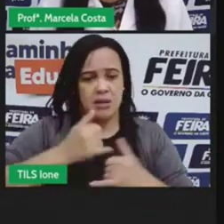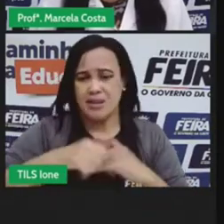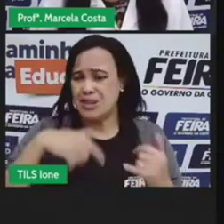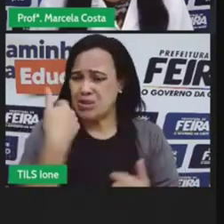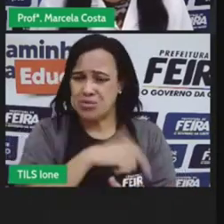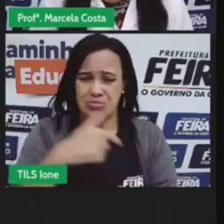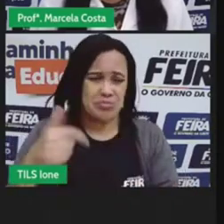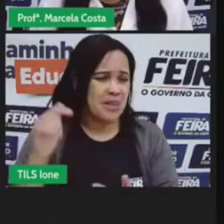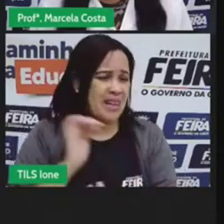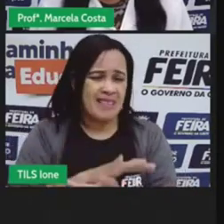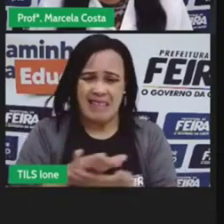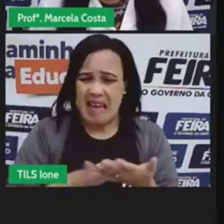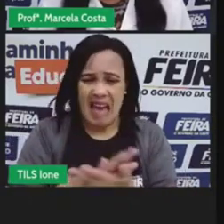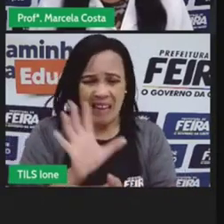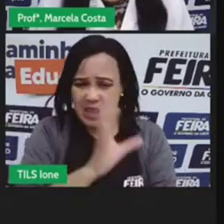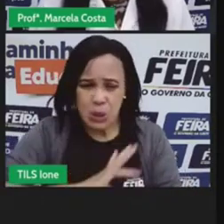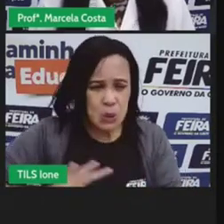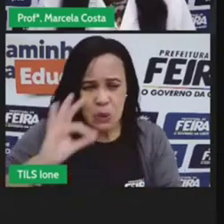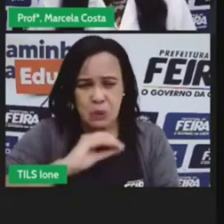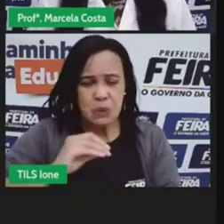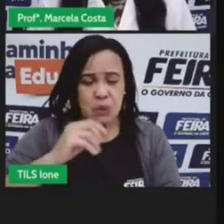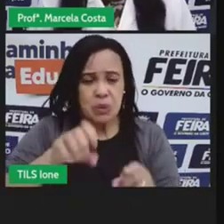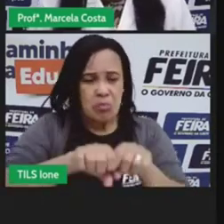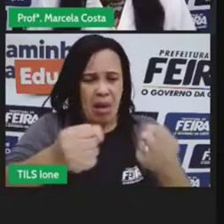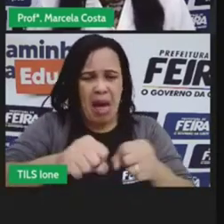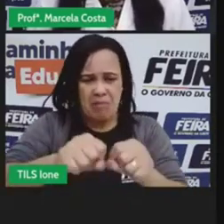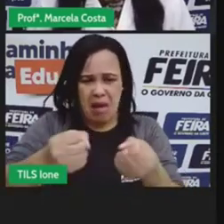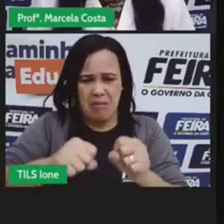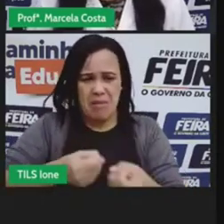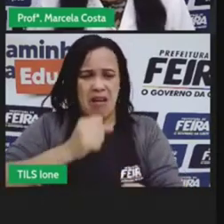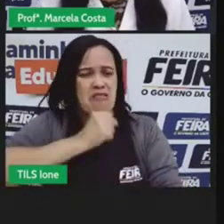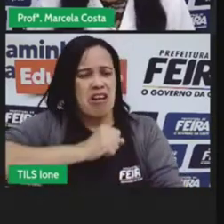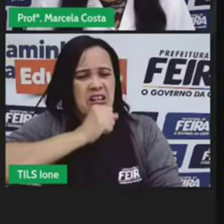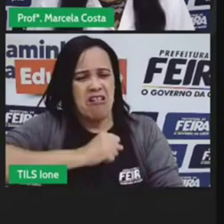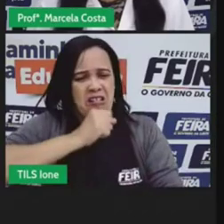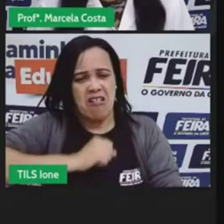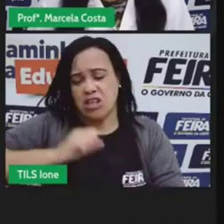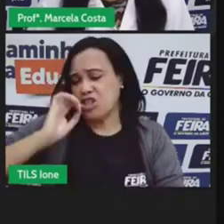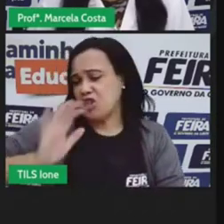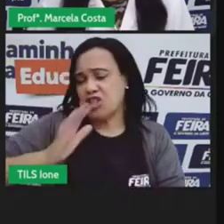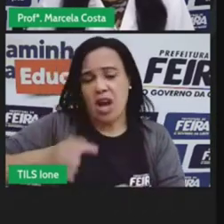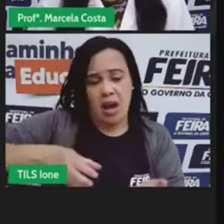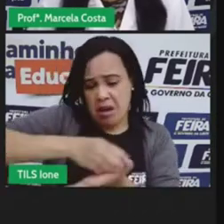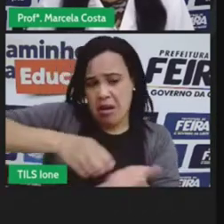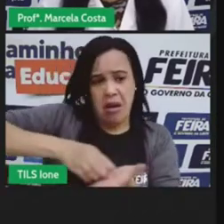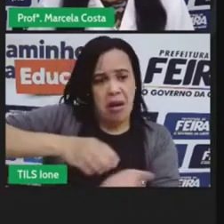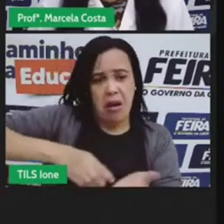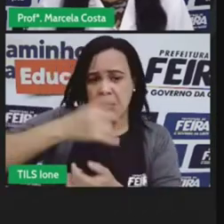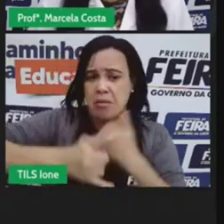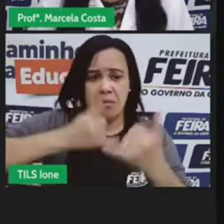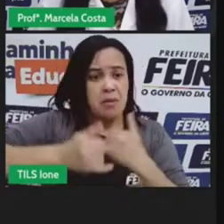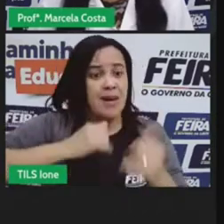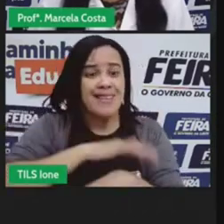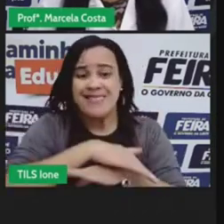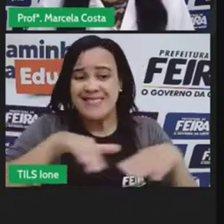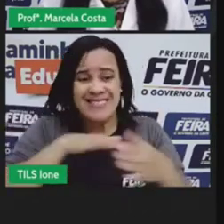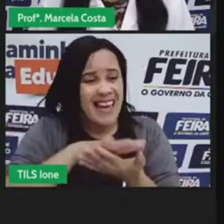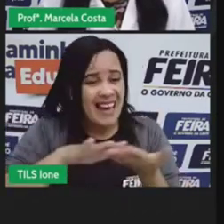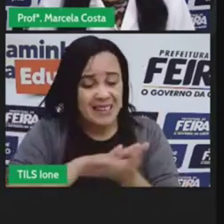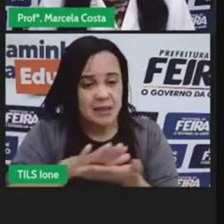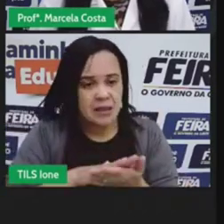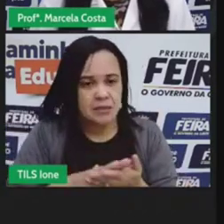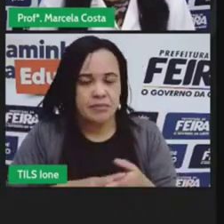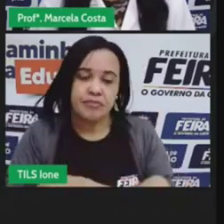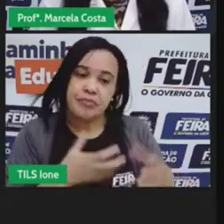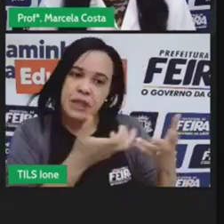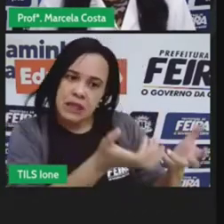os carrinhos deles estão quebrados ele não tem mais nenhum carrinho para brincar então se